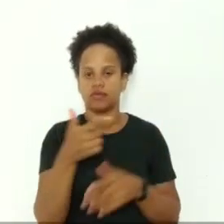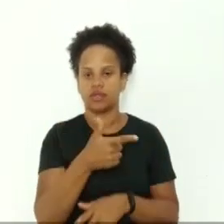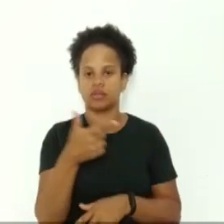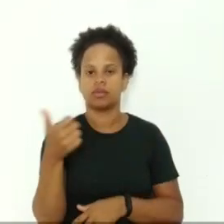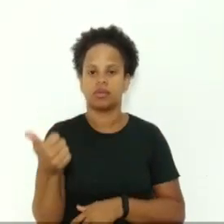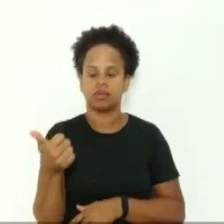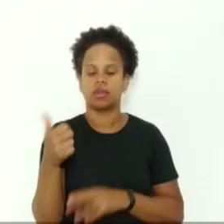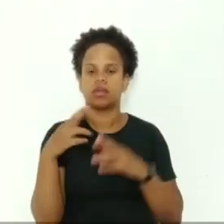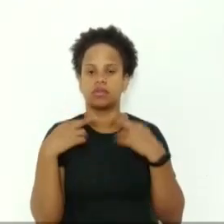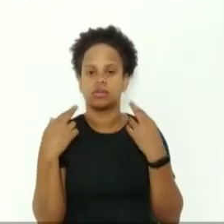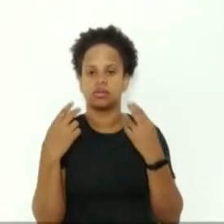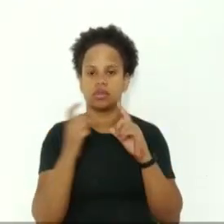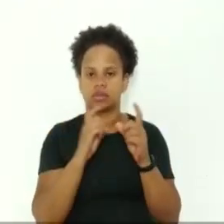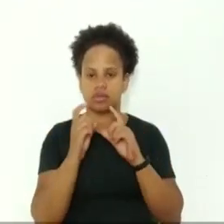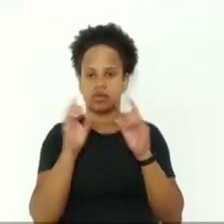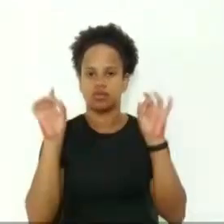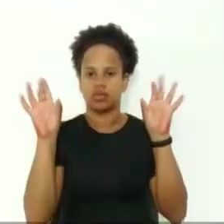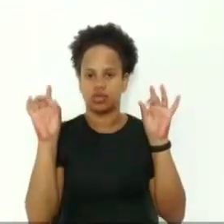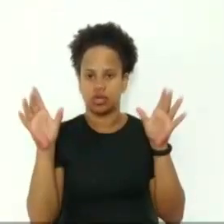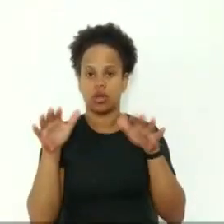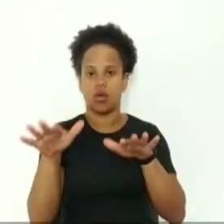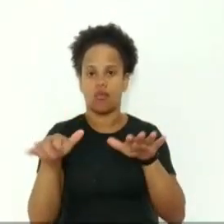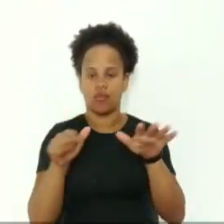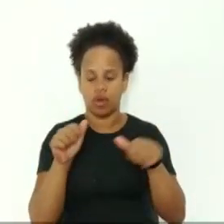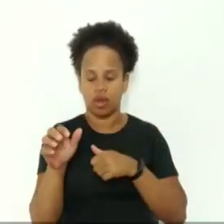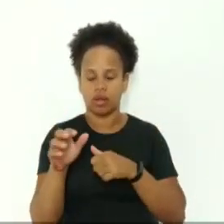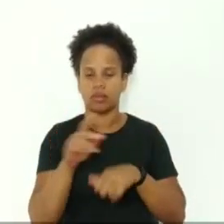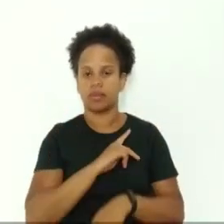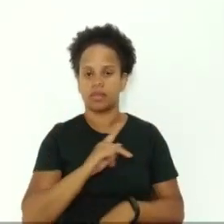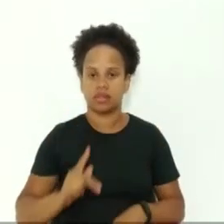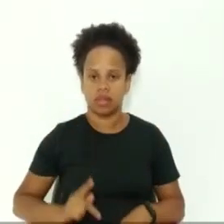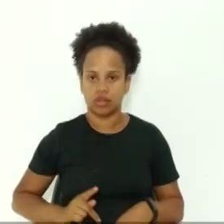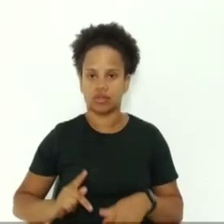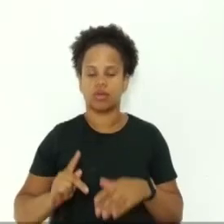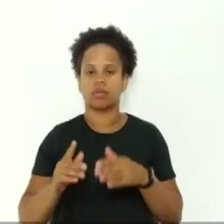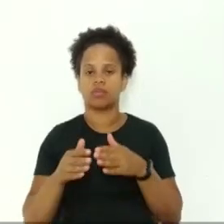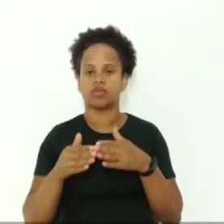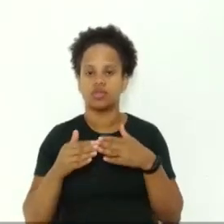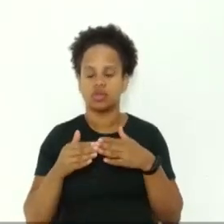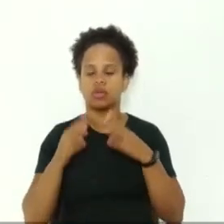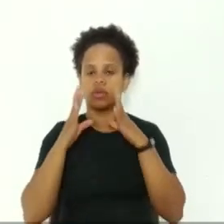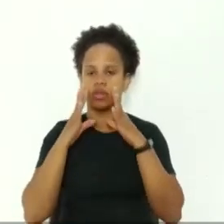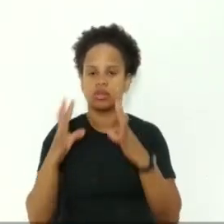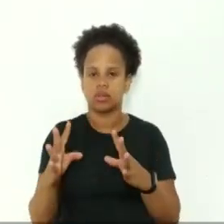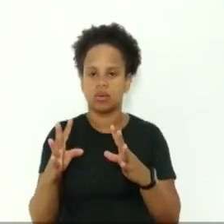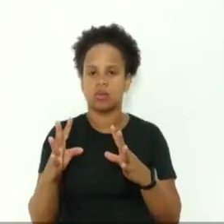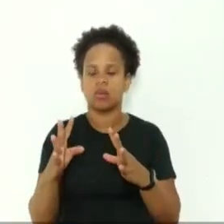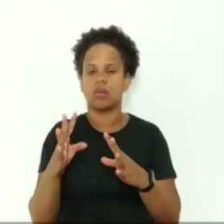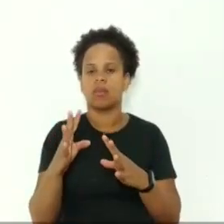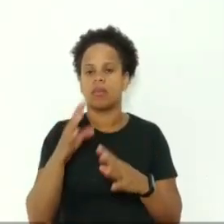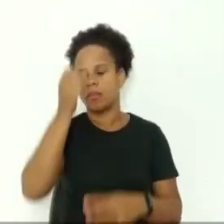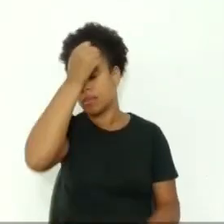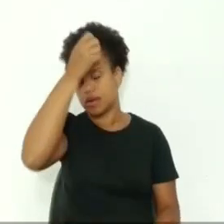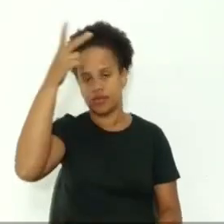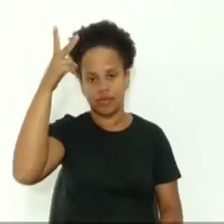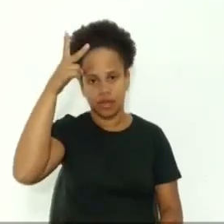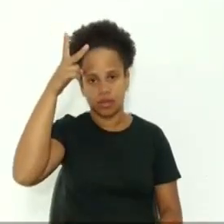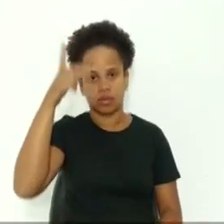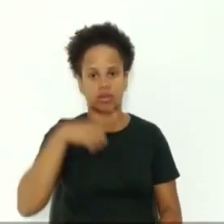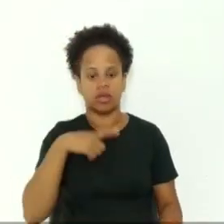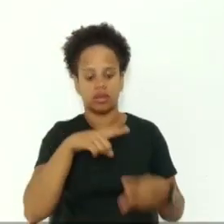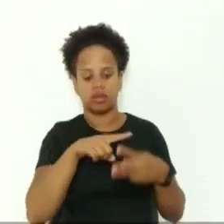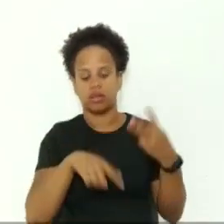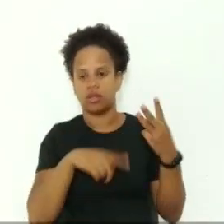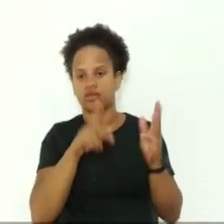que foi convocada por essa presidência em atendimento ao solicitado pelo senhor prefeito. Temos três projetos